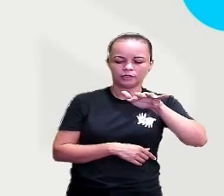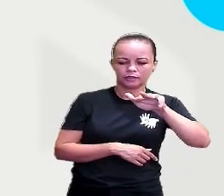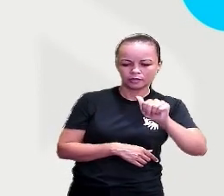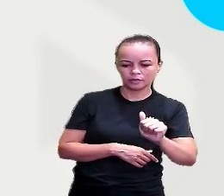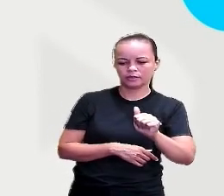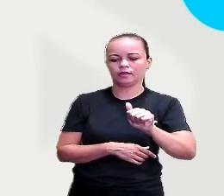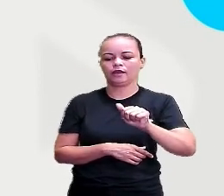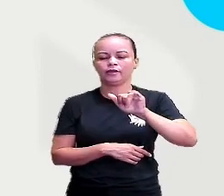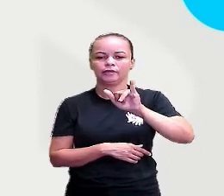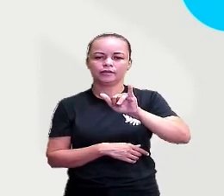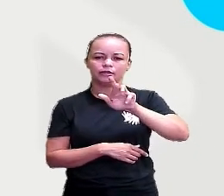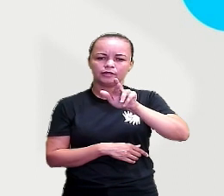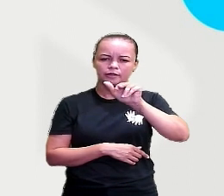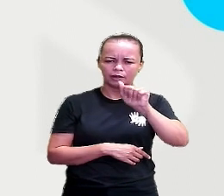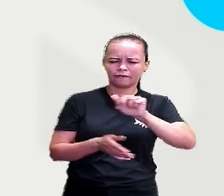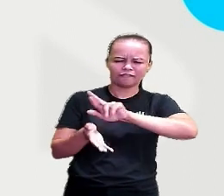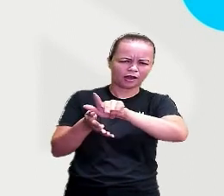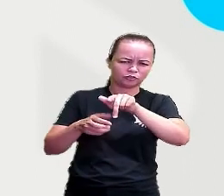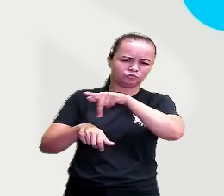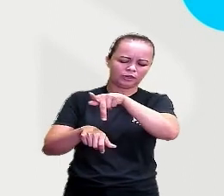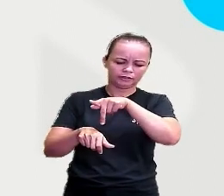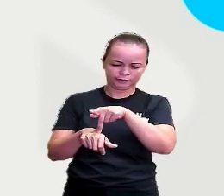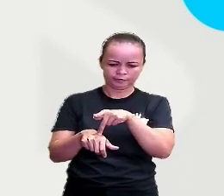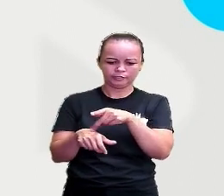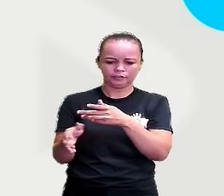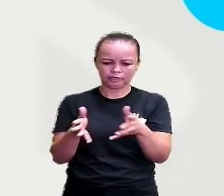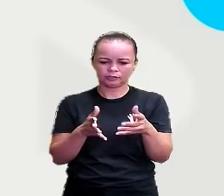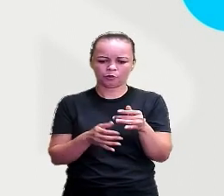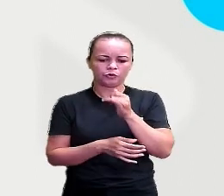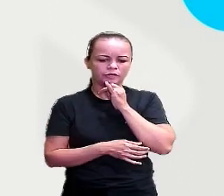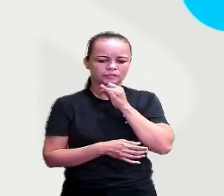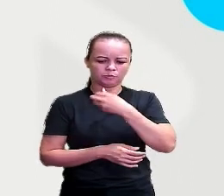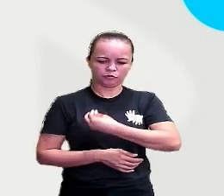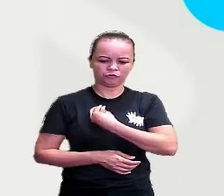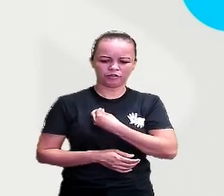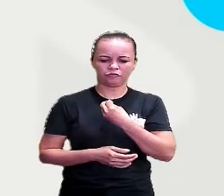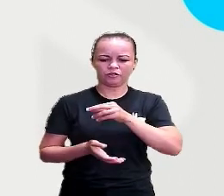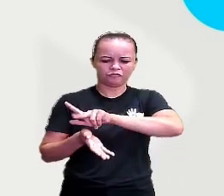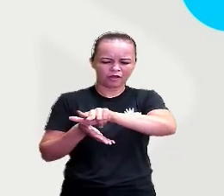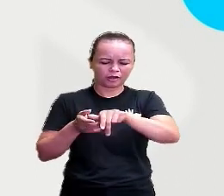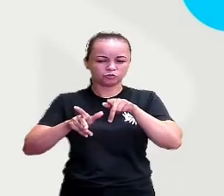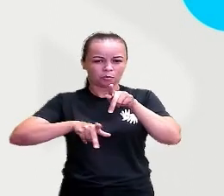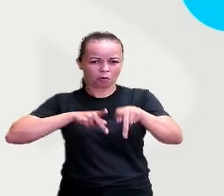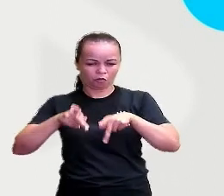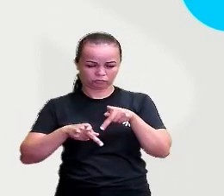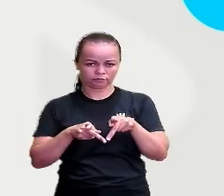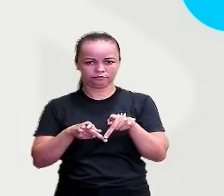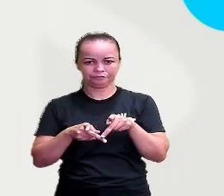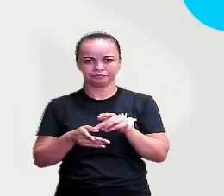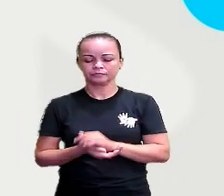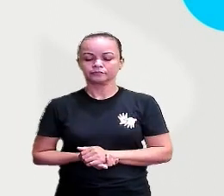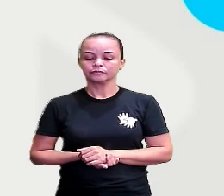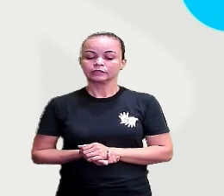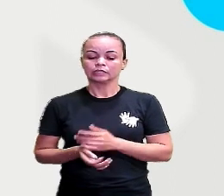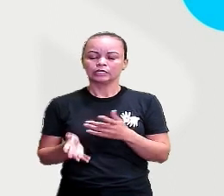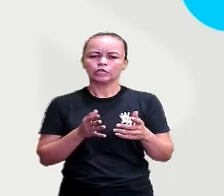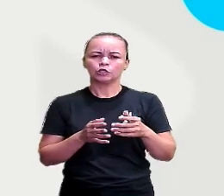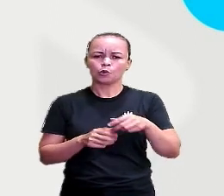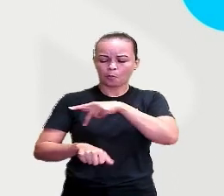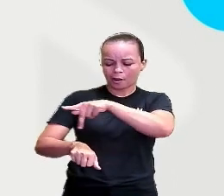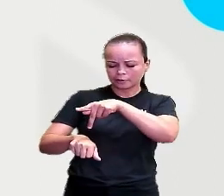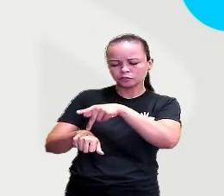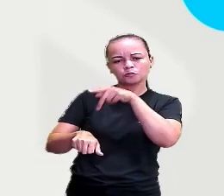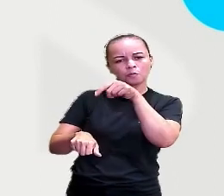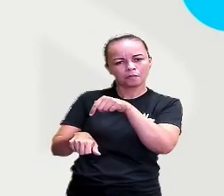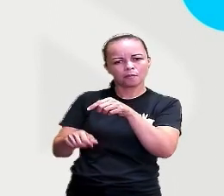chinesa, tá? Então, assim, em um país pode viver mais do que um povo, certo? E o mesmo povo,